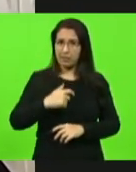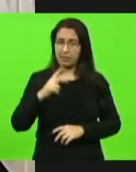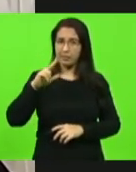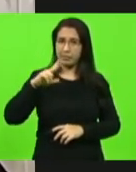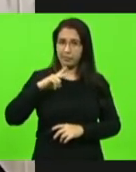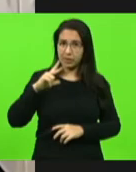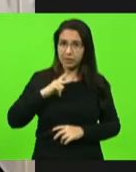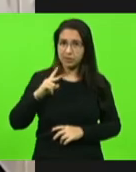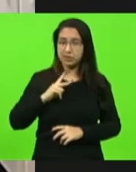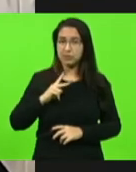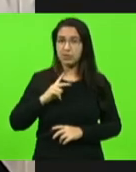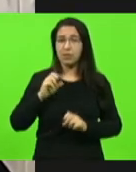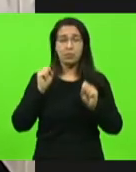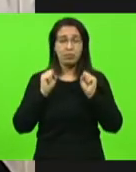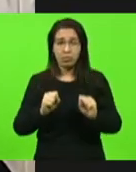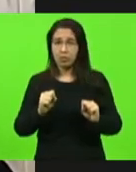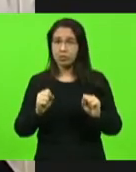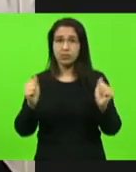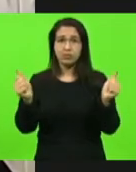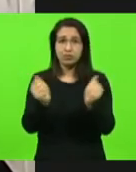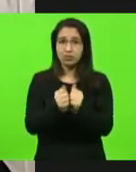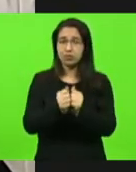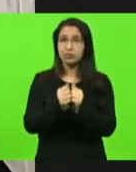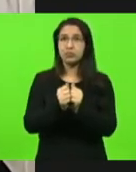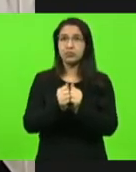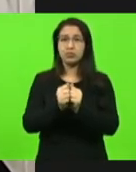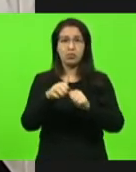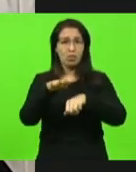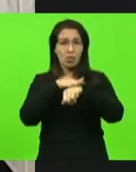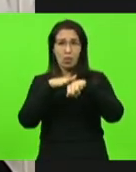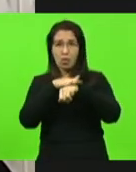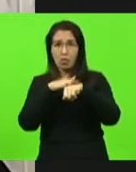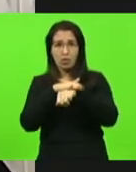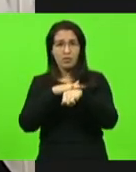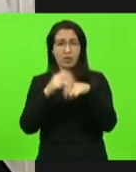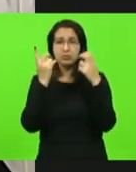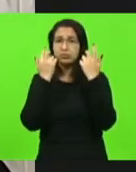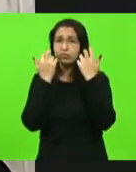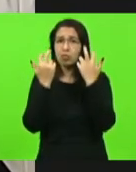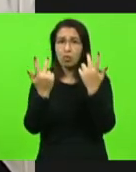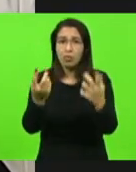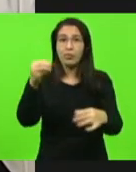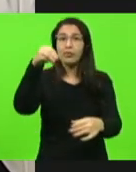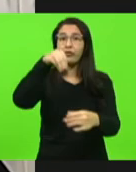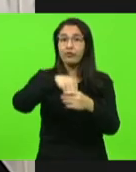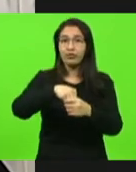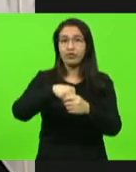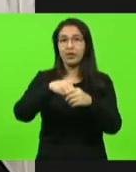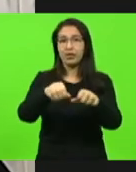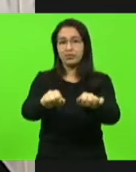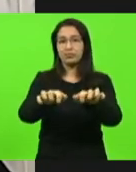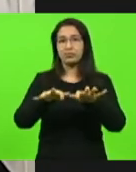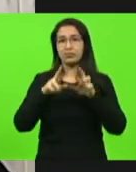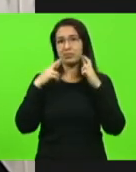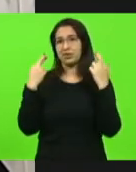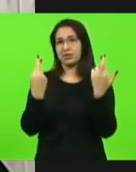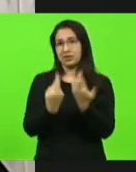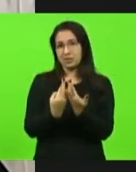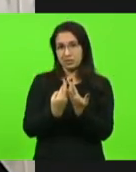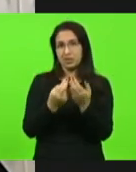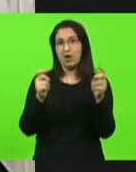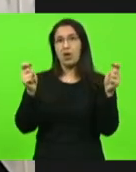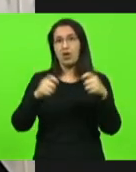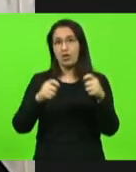tudo bem, senta aí. Senta não, a gente conversa aí abertamente dentro do plenário durante a sessão e a gente resolve esses